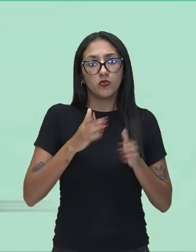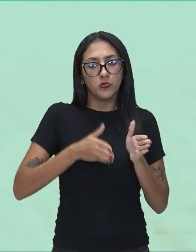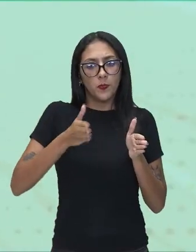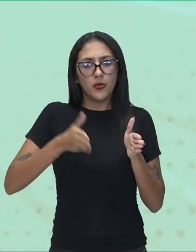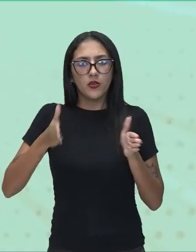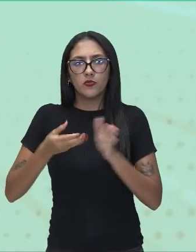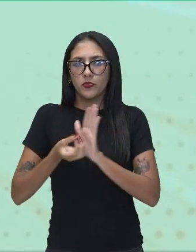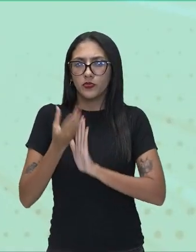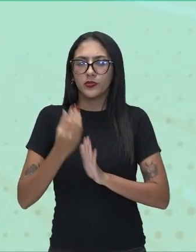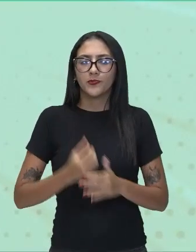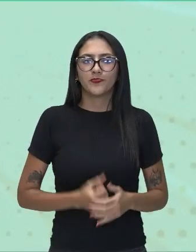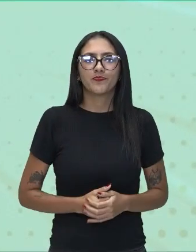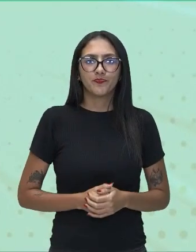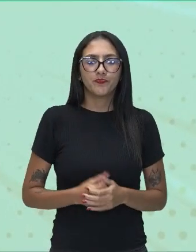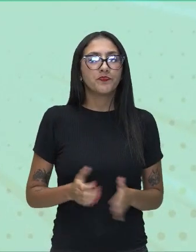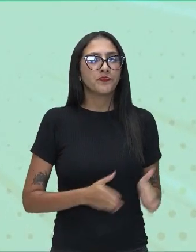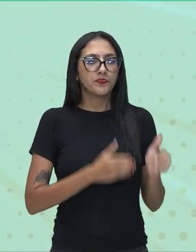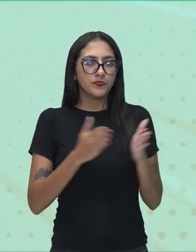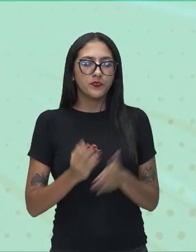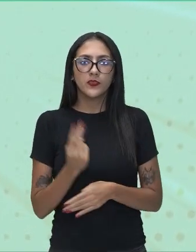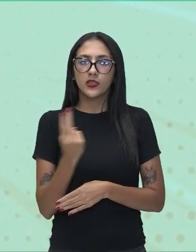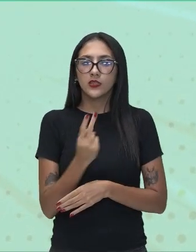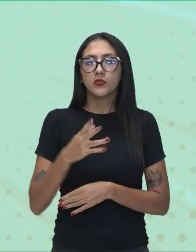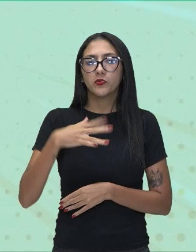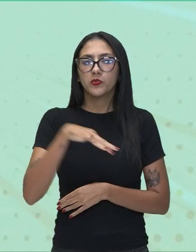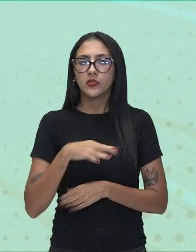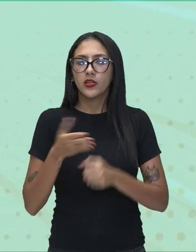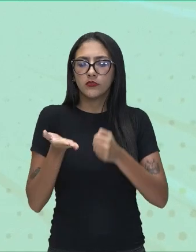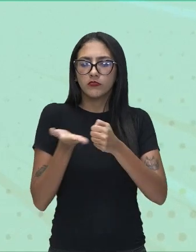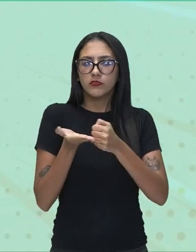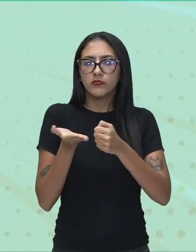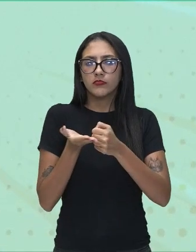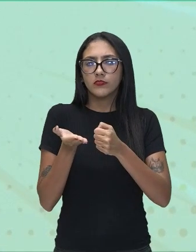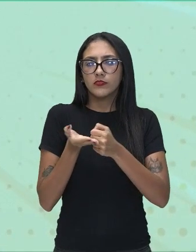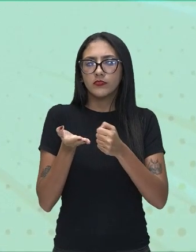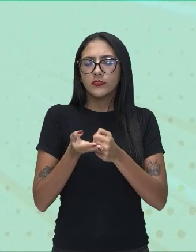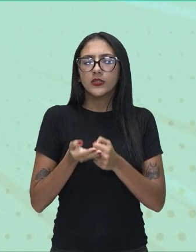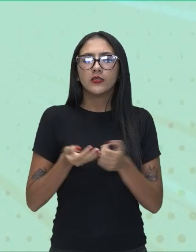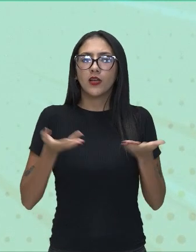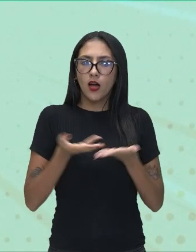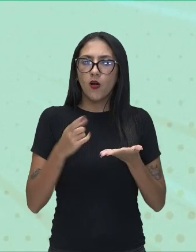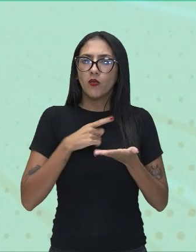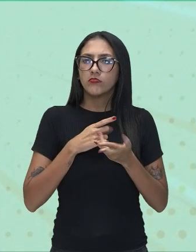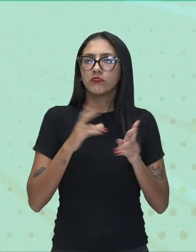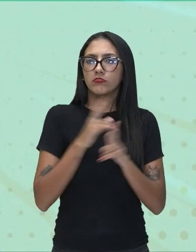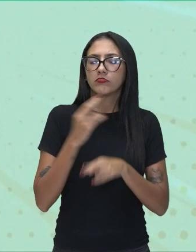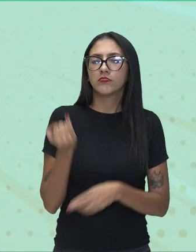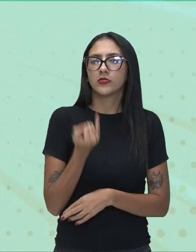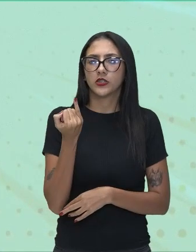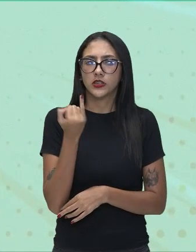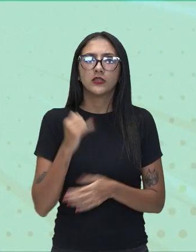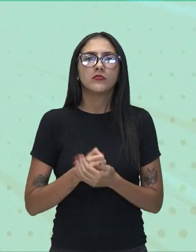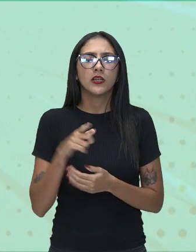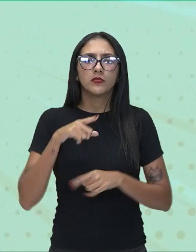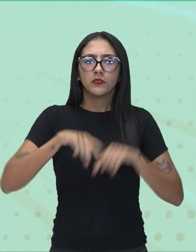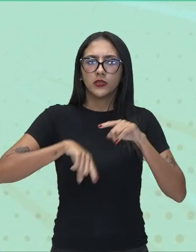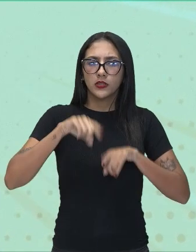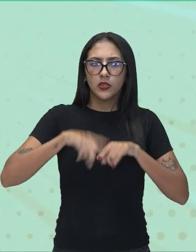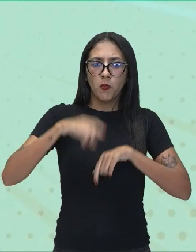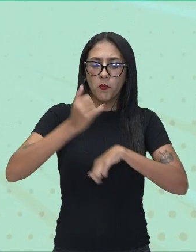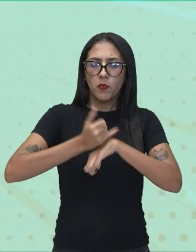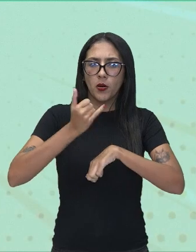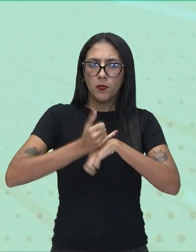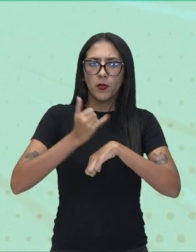Na segunda fase, as indústrias de bens intermediários entram em cena. O aço produzido é enviado para